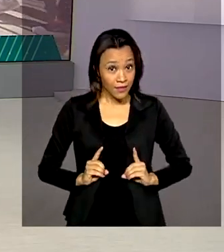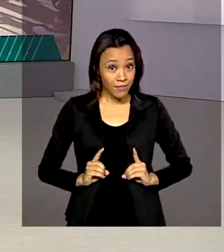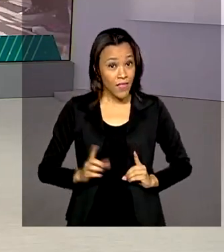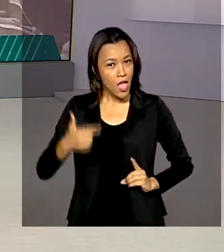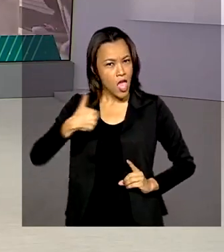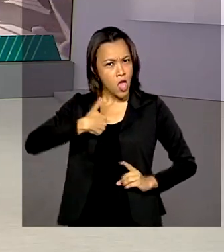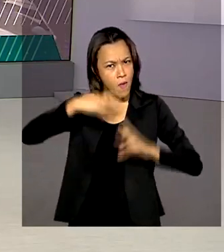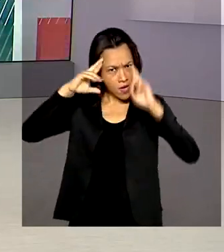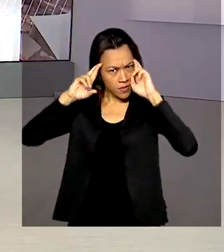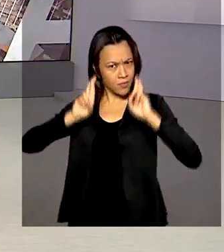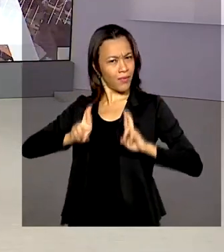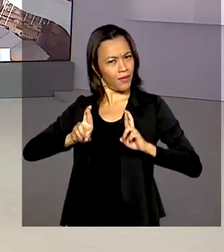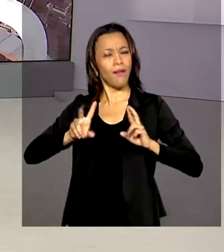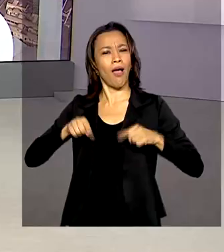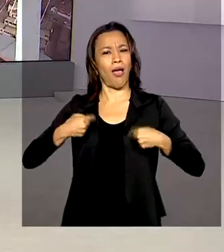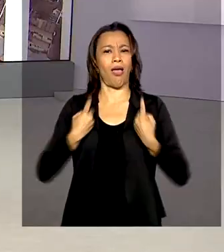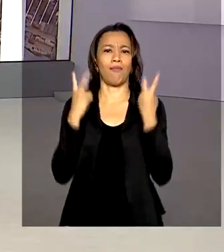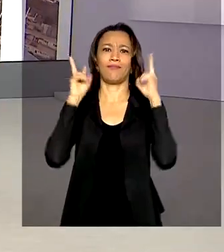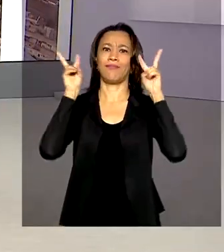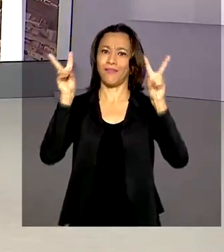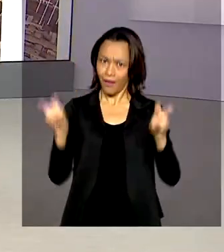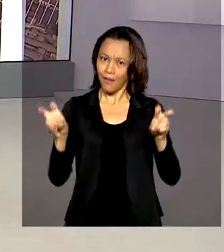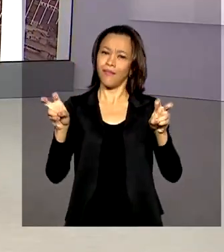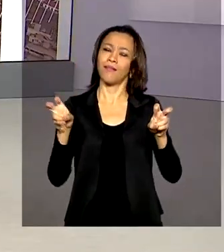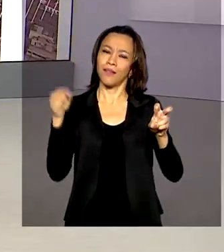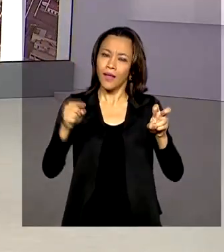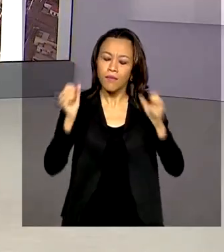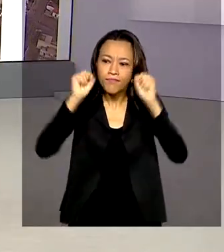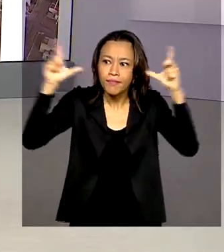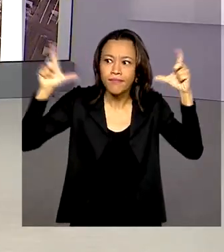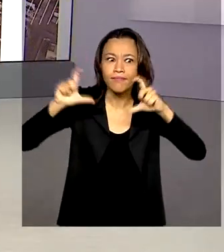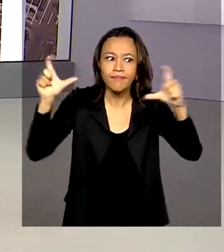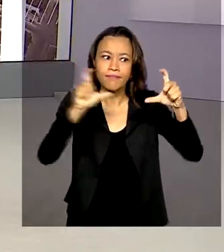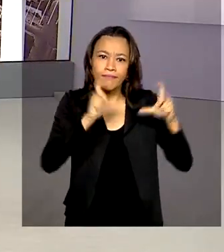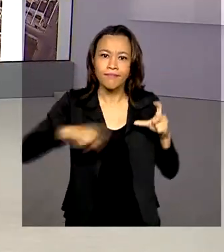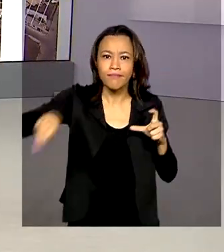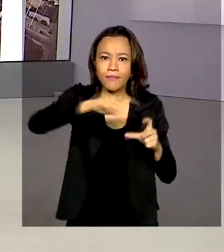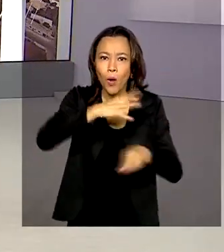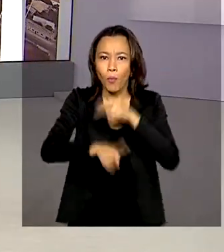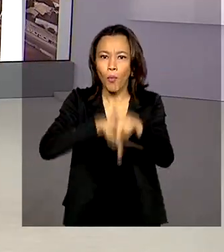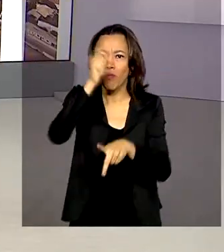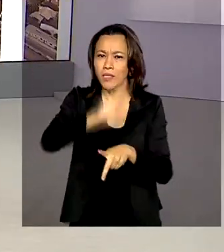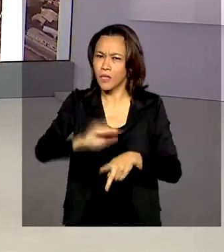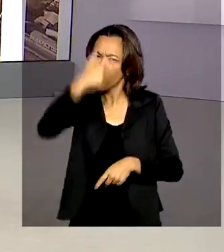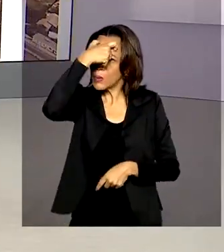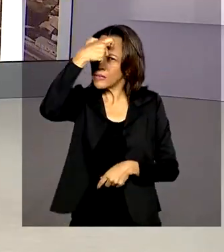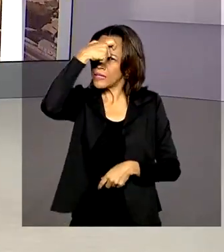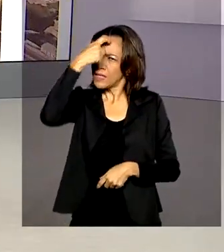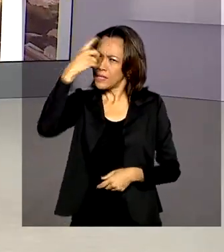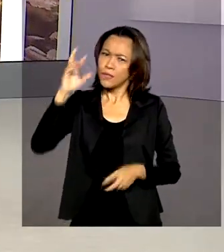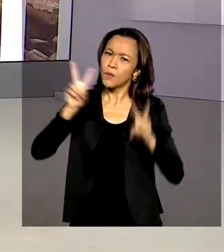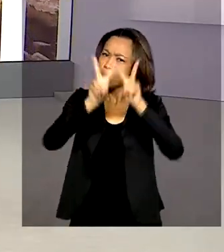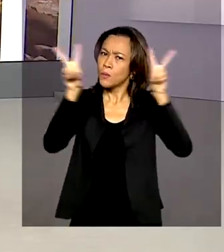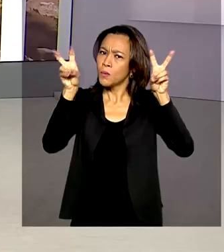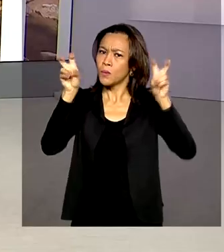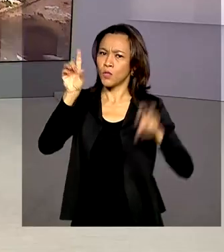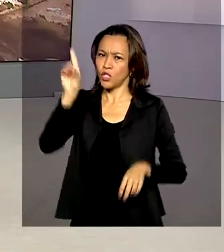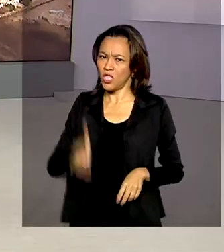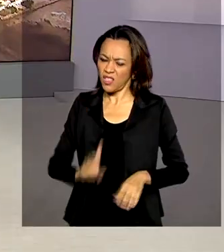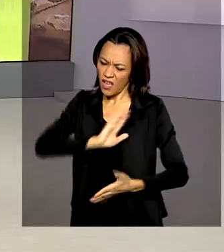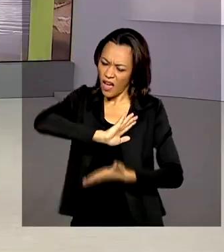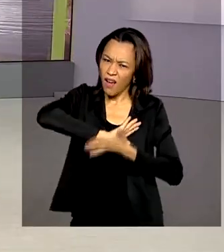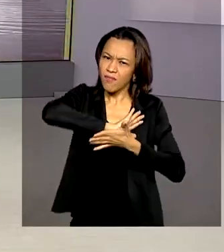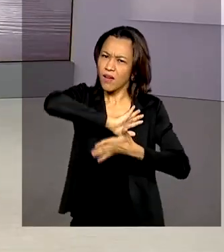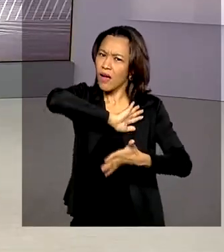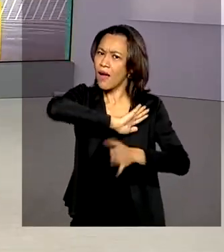Eu Respeito é o tema da ação que quer despertar nos brasileiros a consciência sobre direitos e acabar com